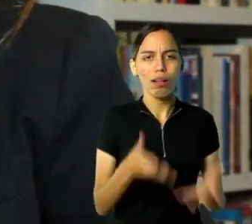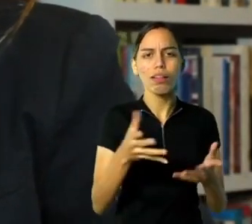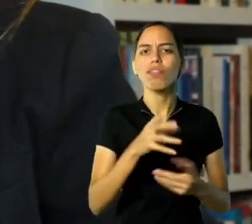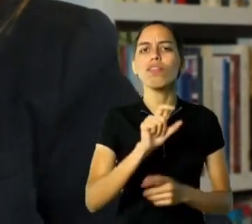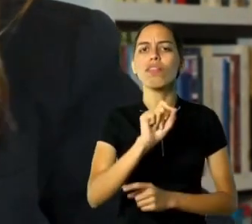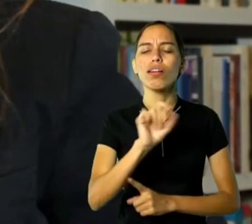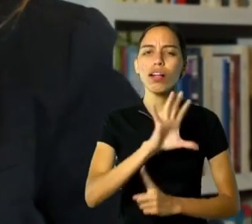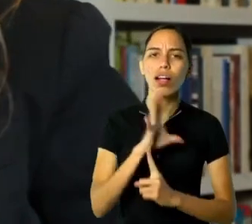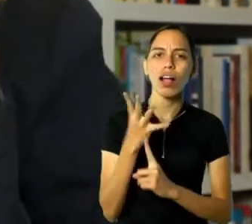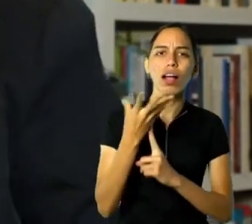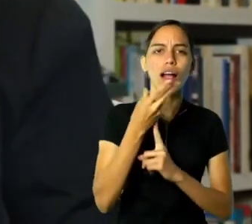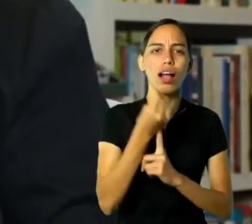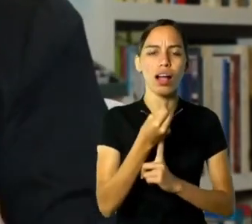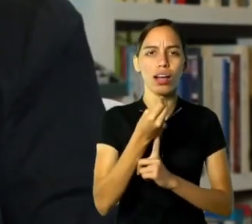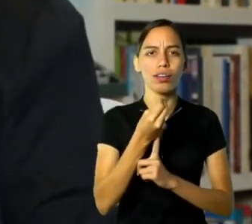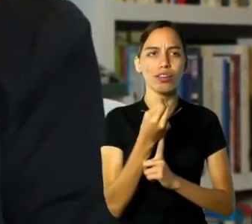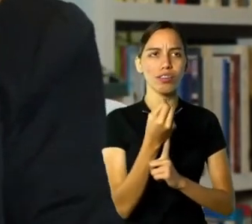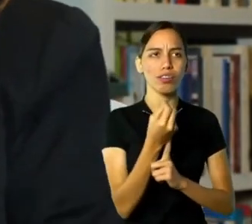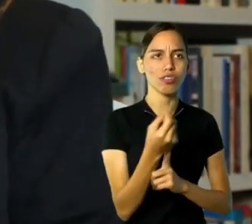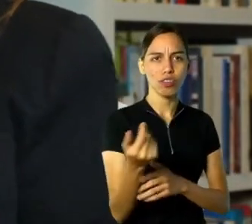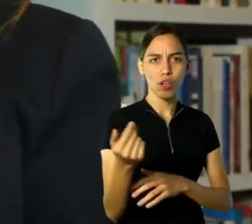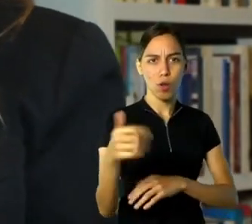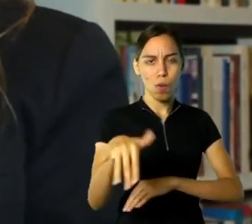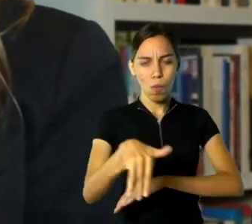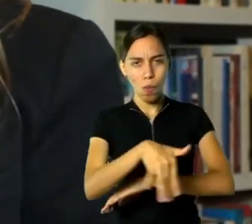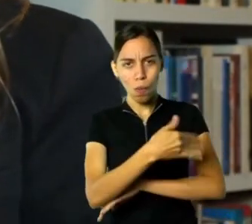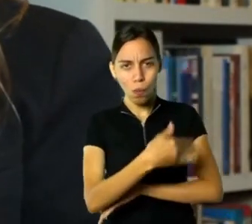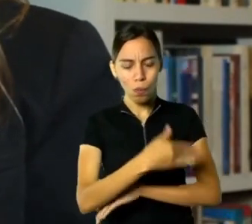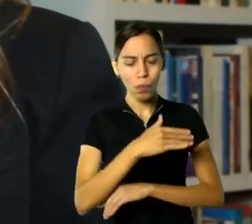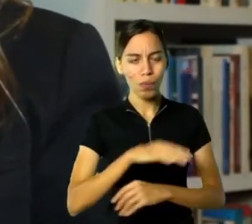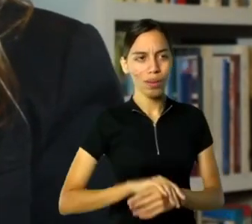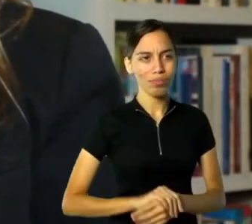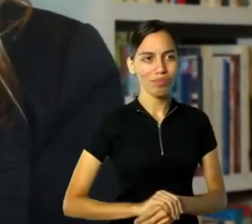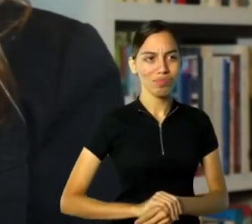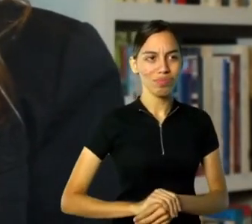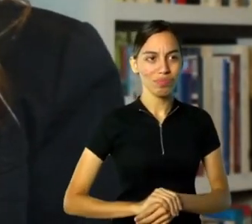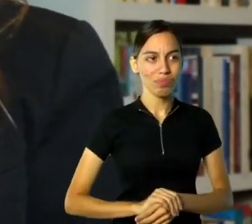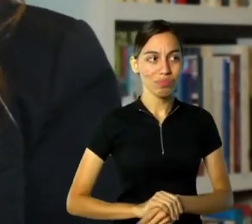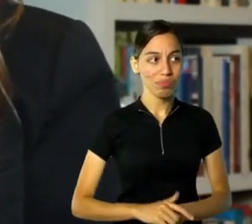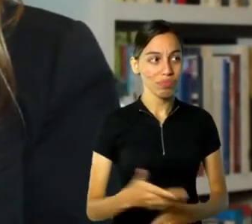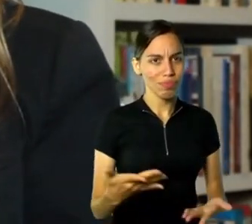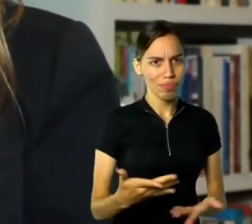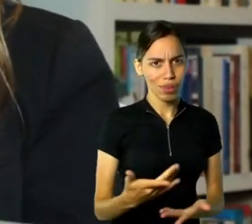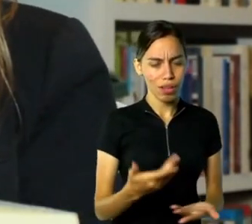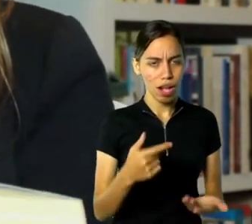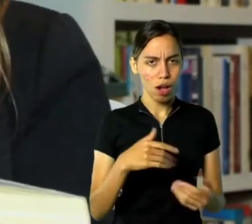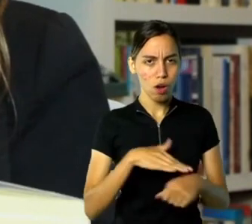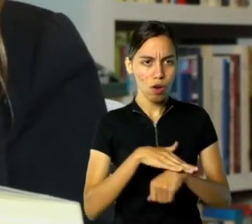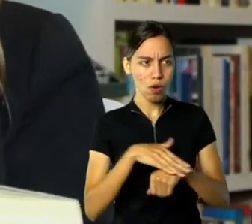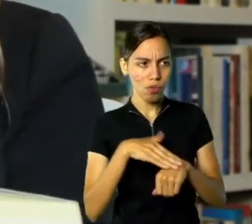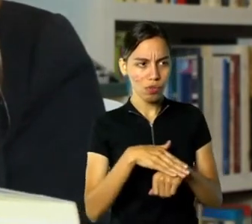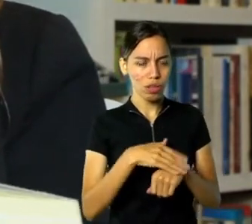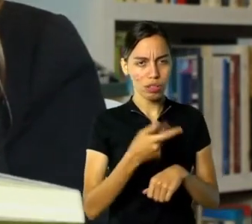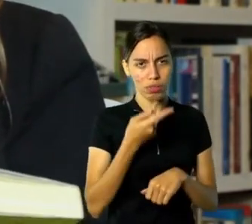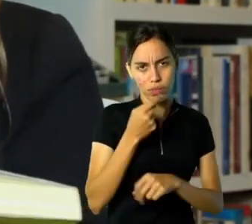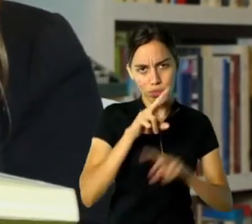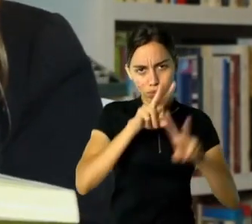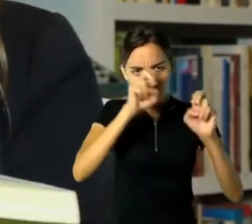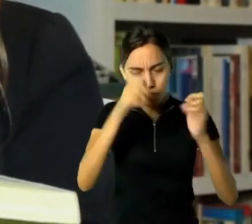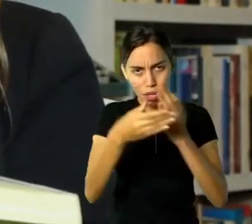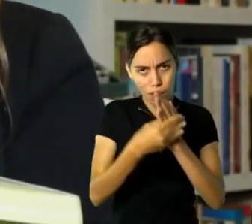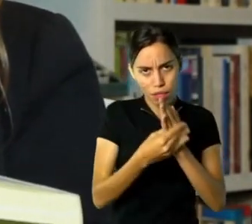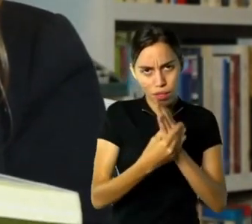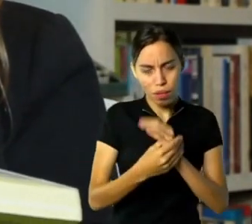urbana, e, além disso, a gente vai dar destaque nessa conversa para o mais recente lançamento do João Perdigão, que é o livro